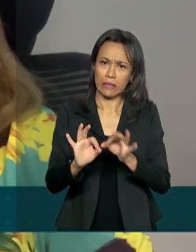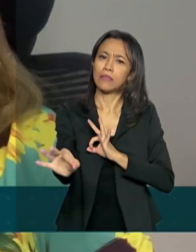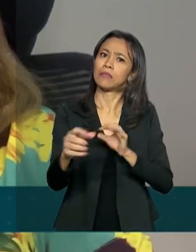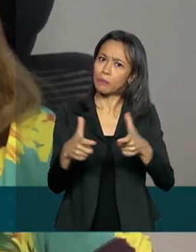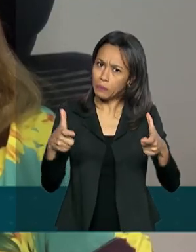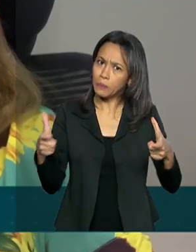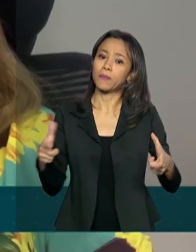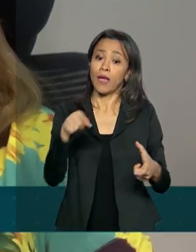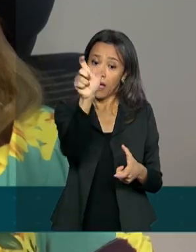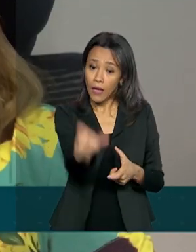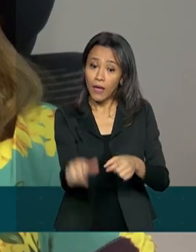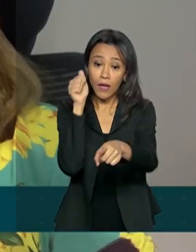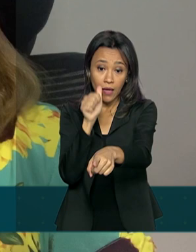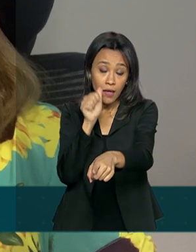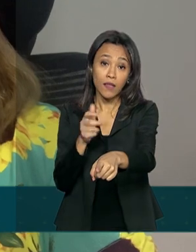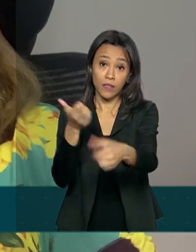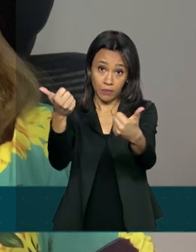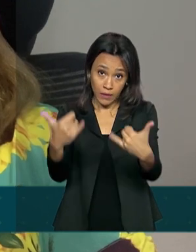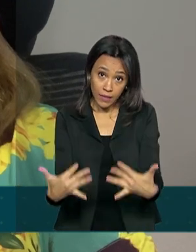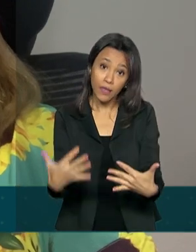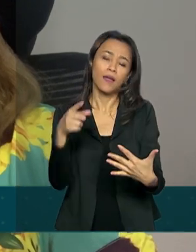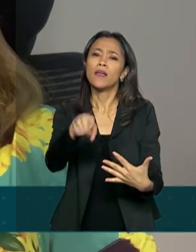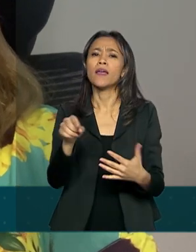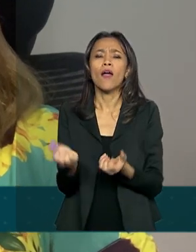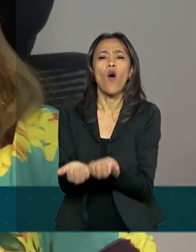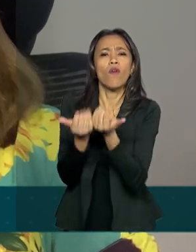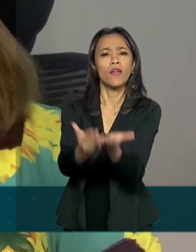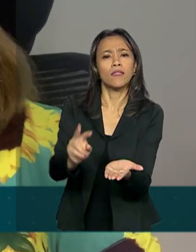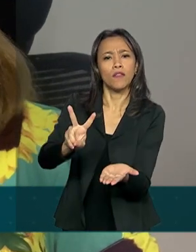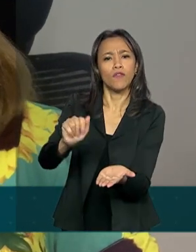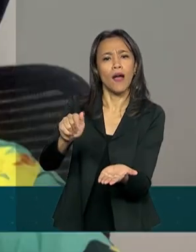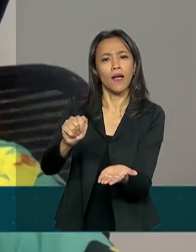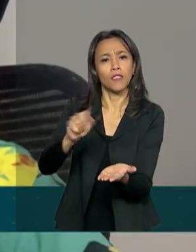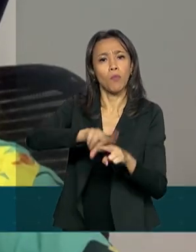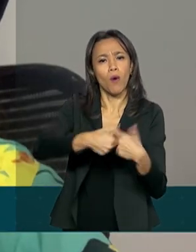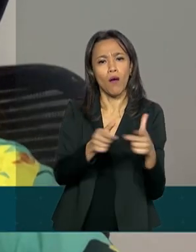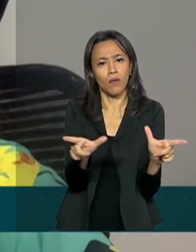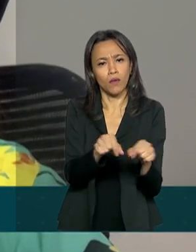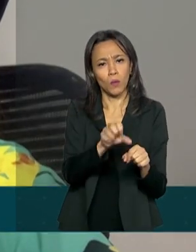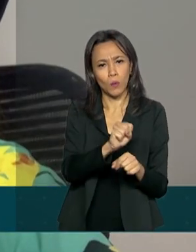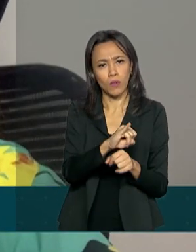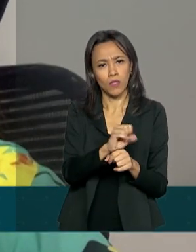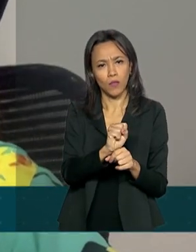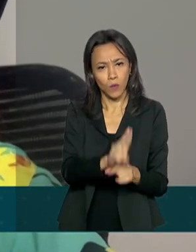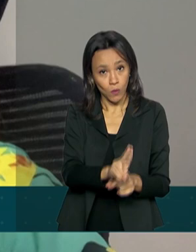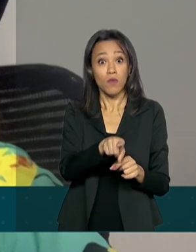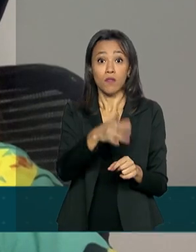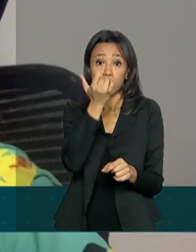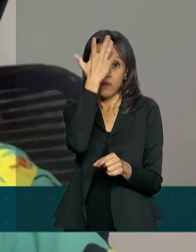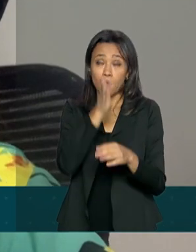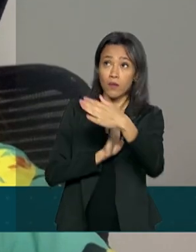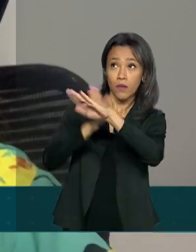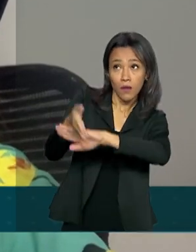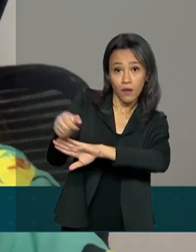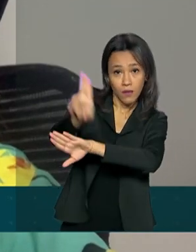especialista, a disponibilização de vagas pelo sistema de seleção unificada vai permitir o ingresso no ensino superior